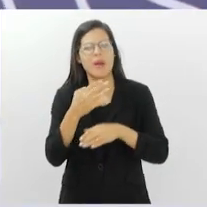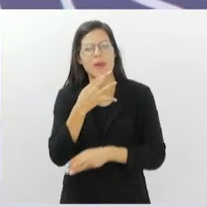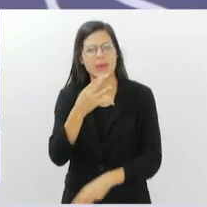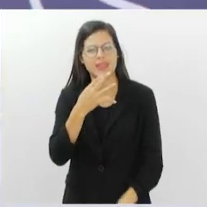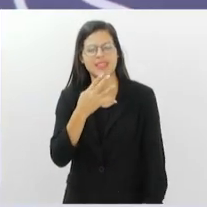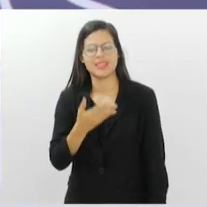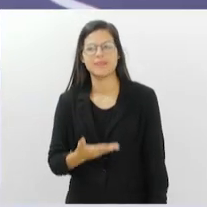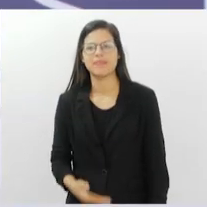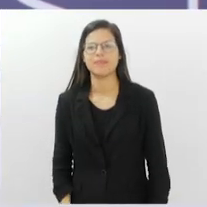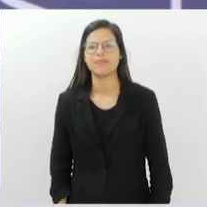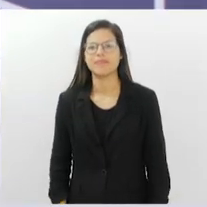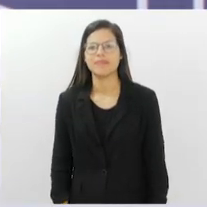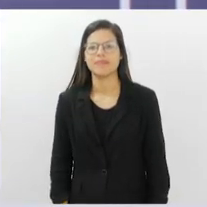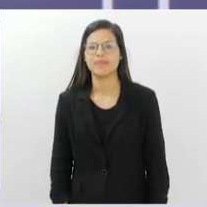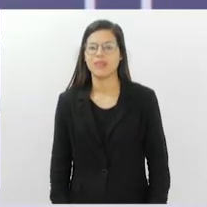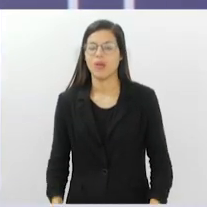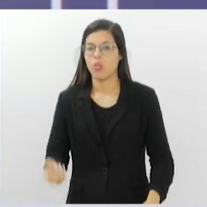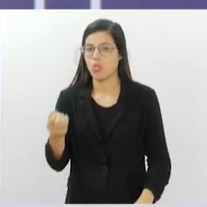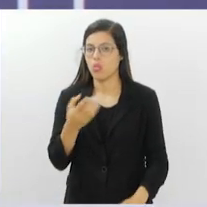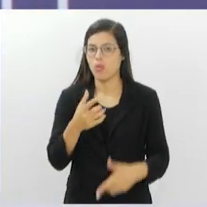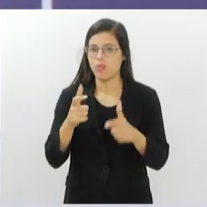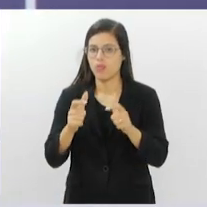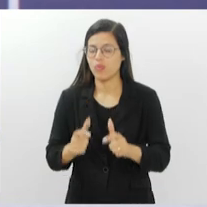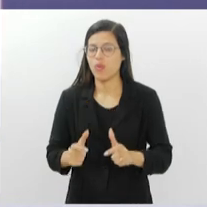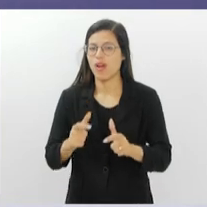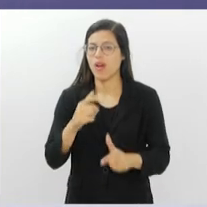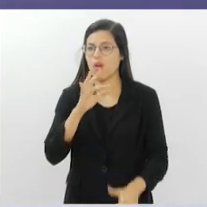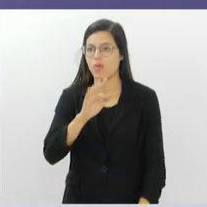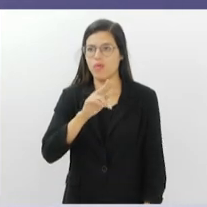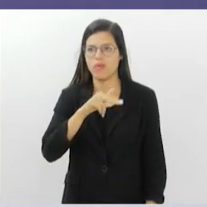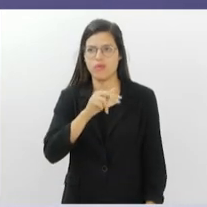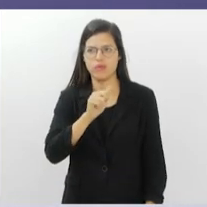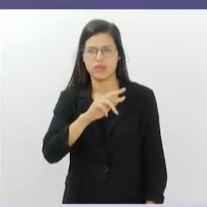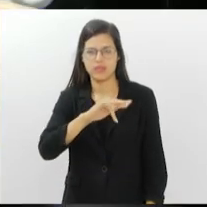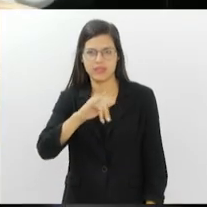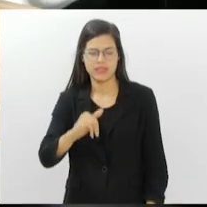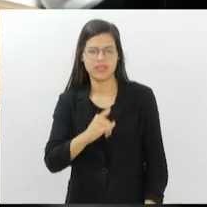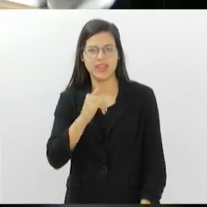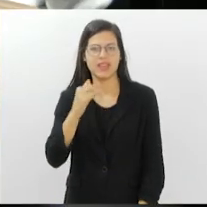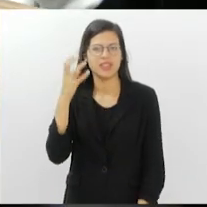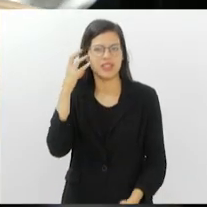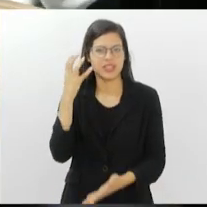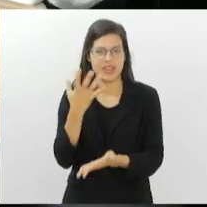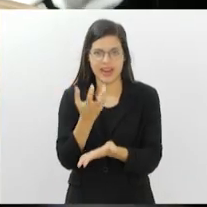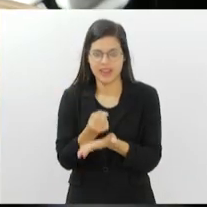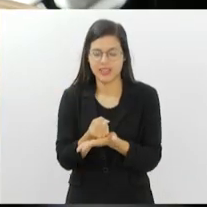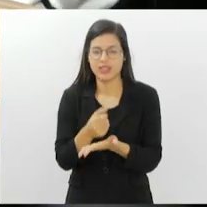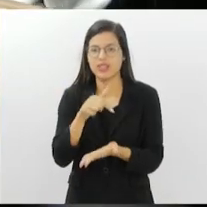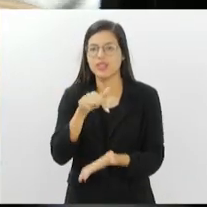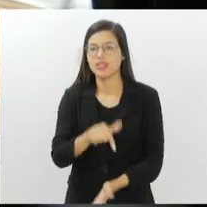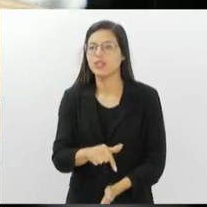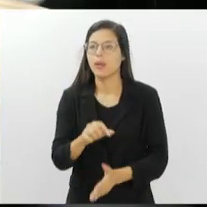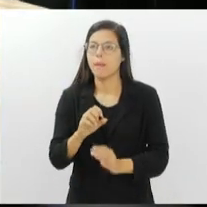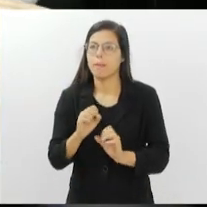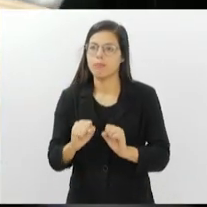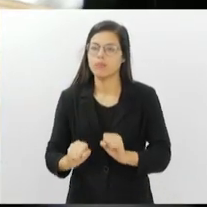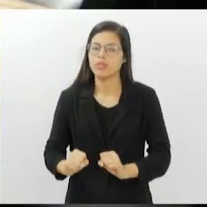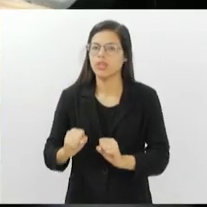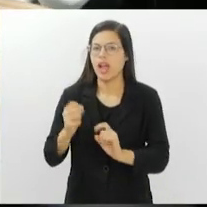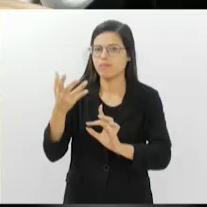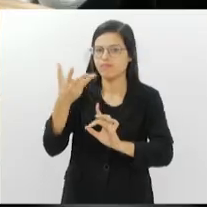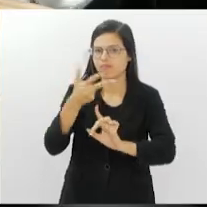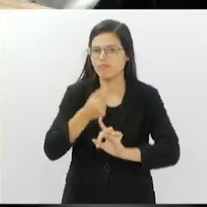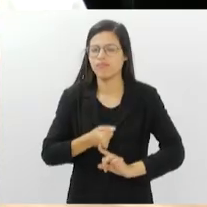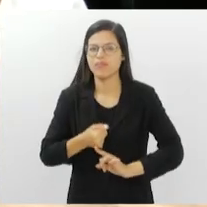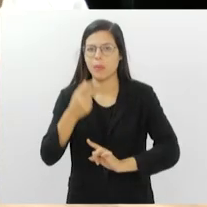O novo espaço, batizado de FUNARJCAST, vai dar a oportunidade de ouvir artistas intelectuais para conversas sobre